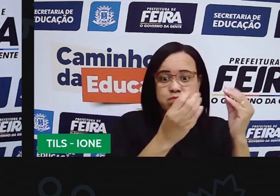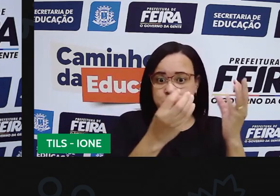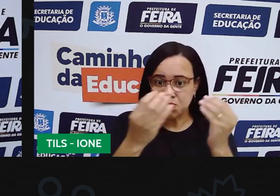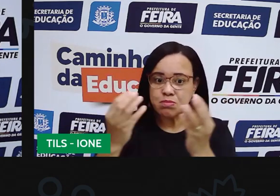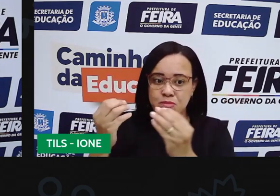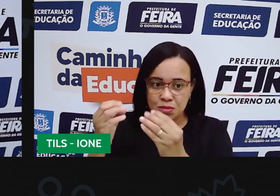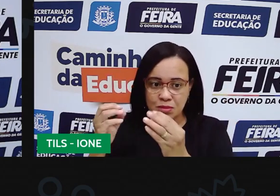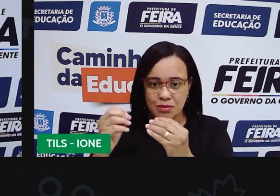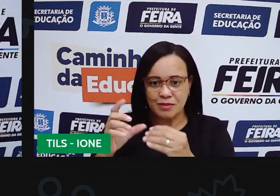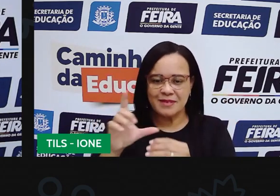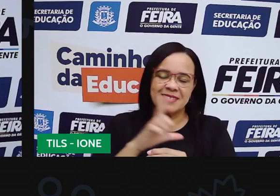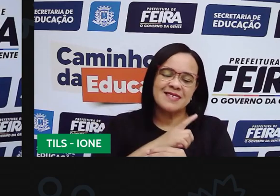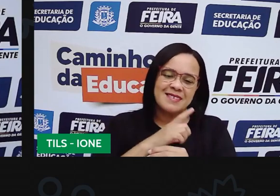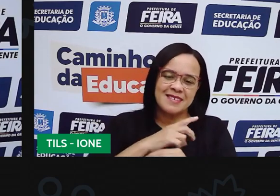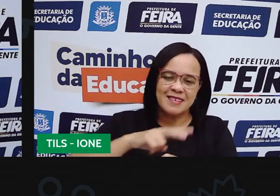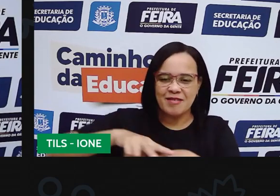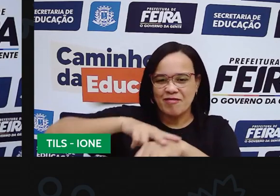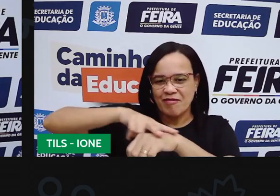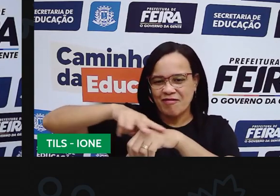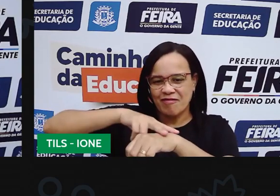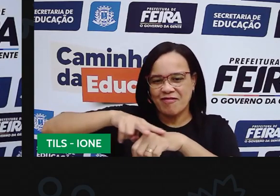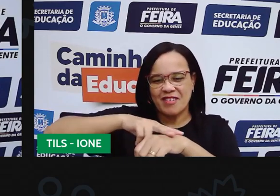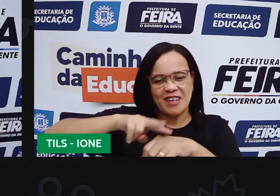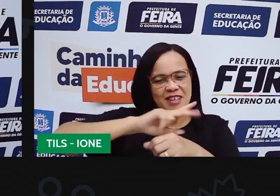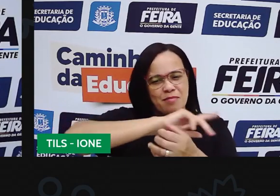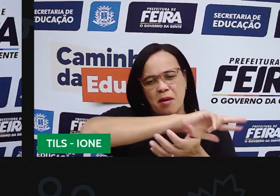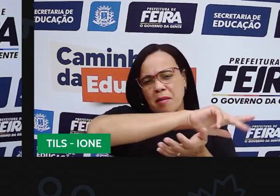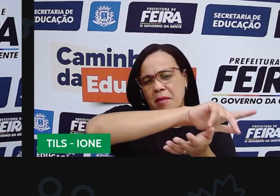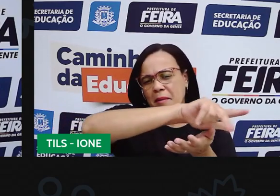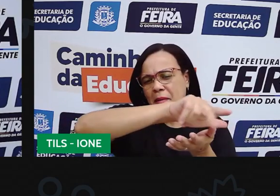Tem verde de todos os verdes.